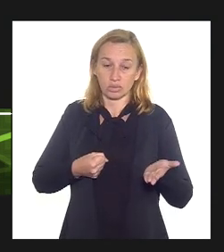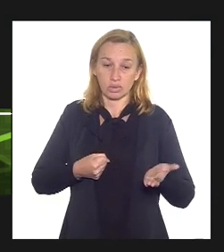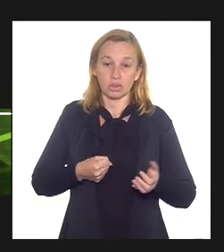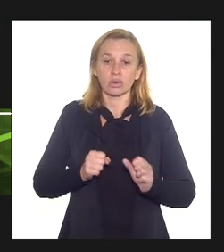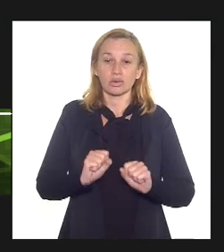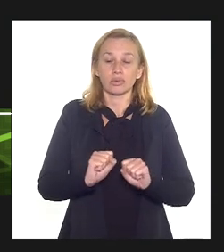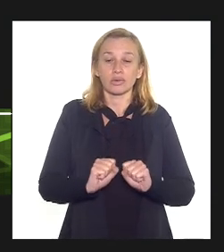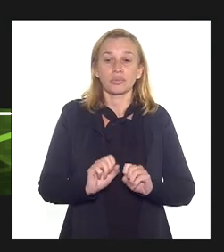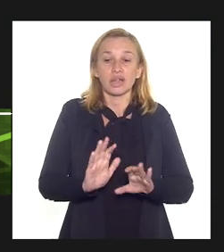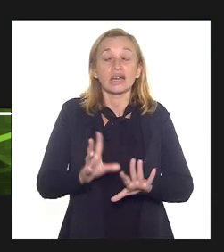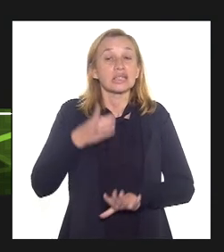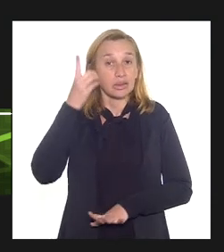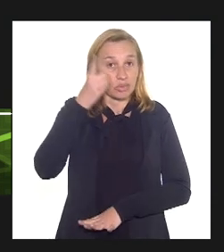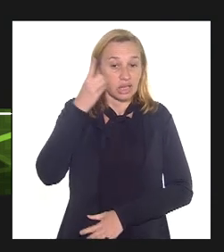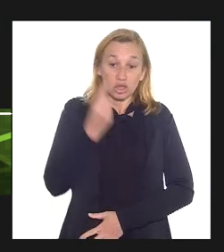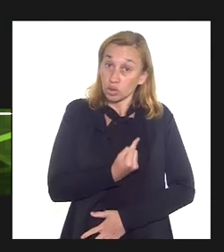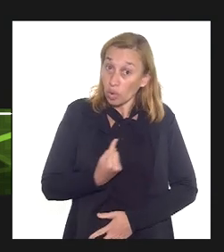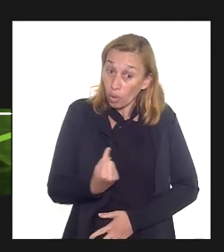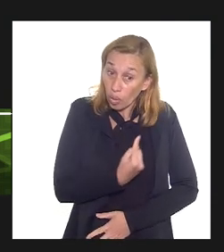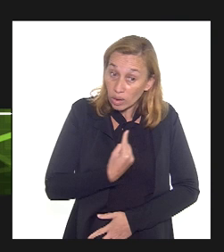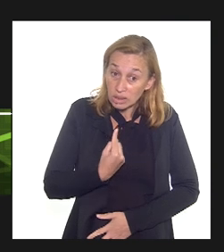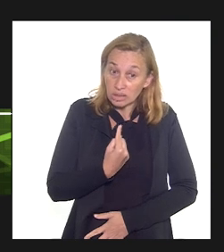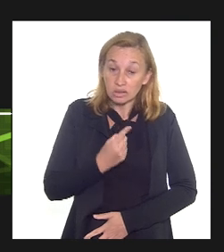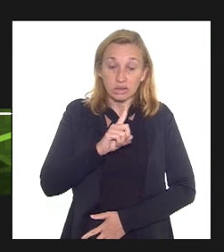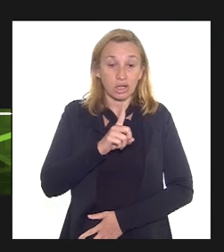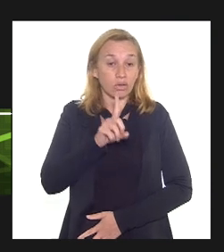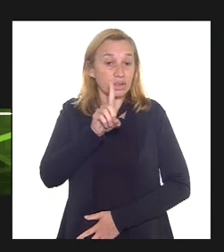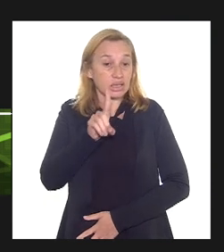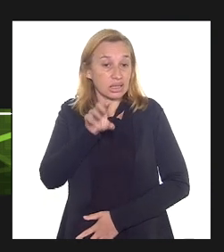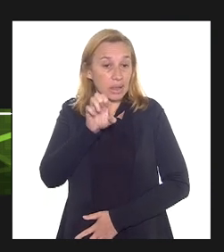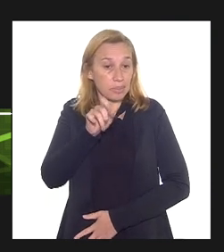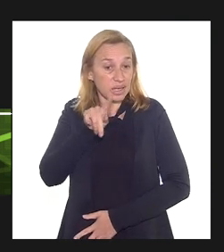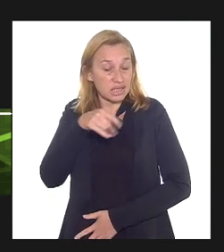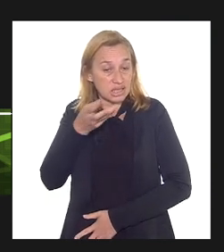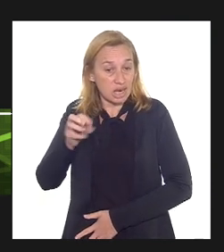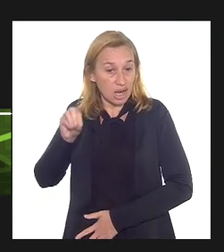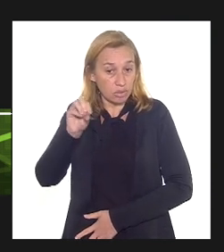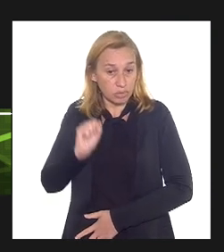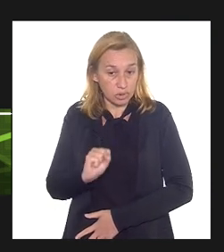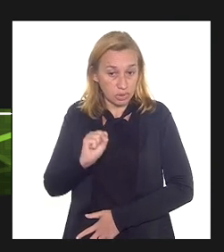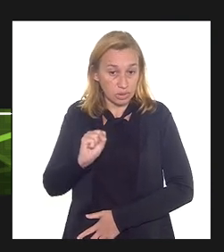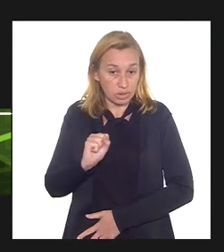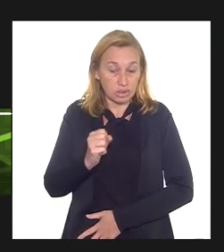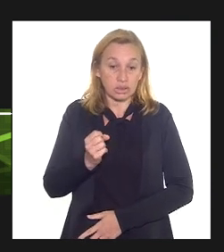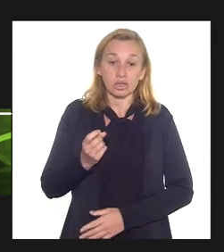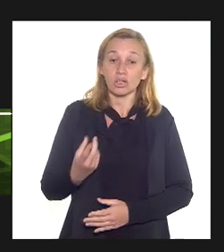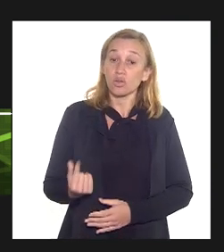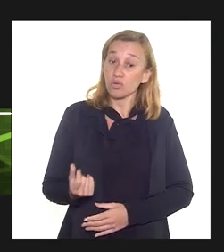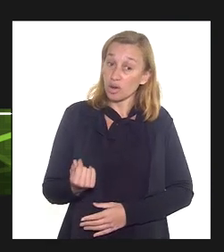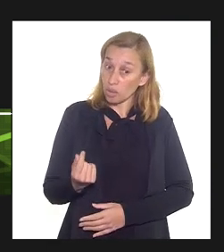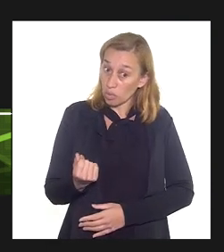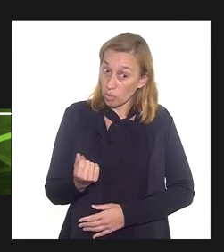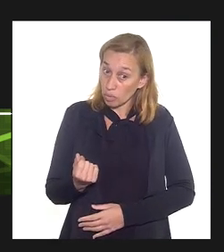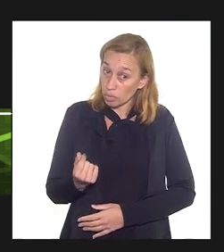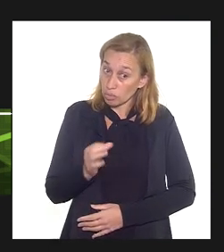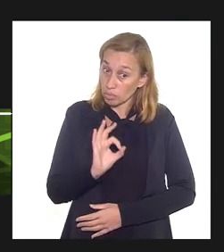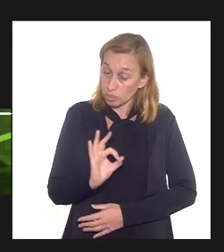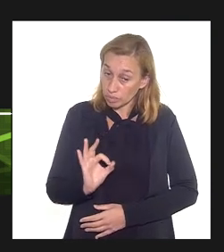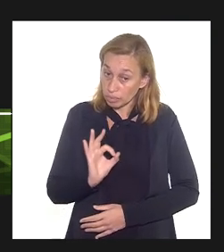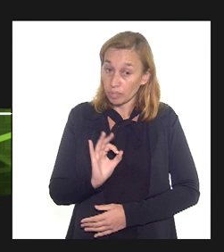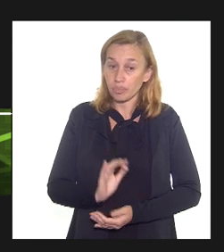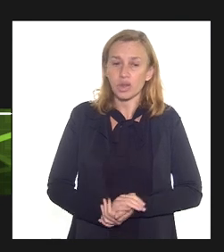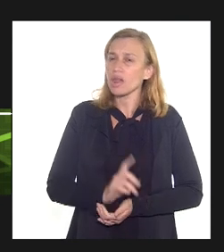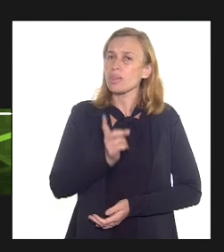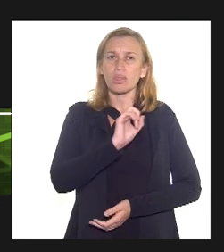nós não depreciamos saldo residual então acho que esse é o primeiro esclarecimento